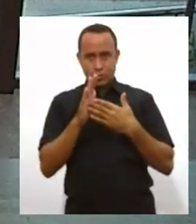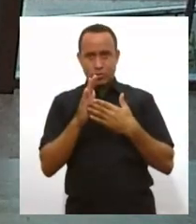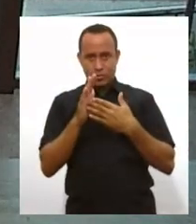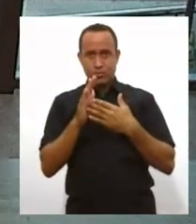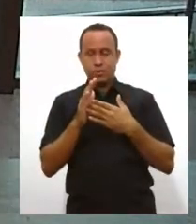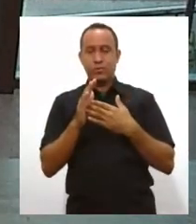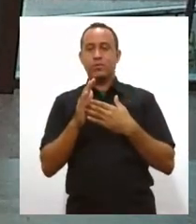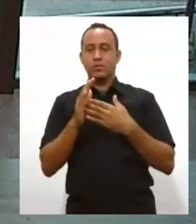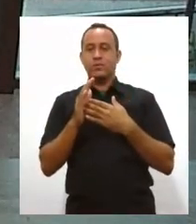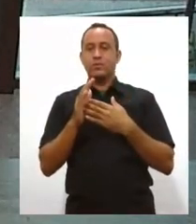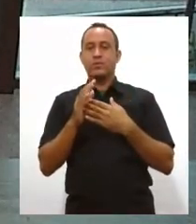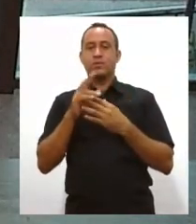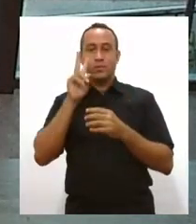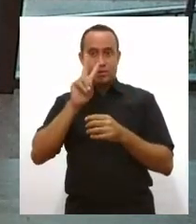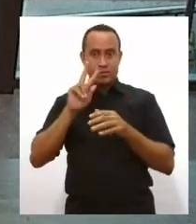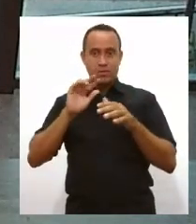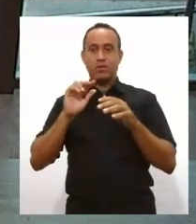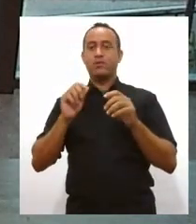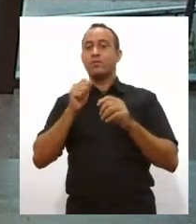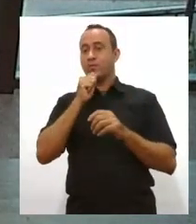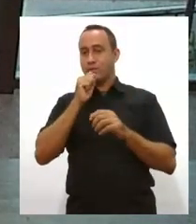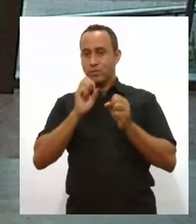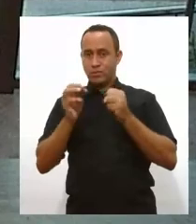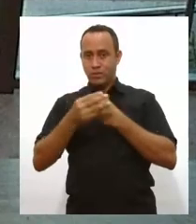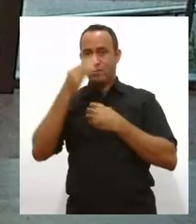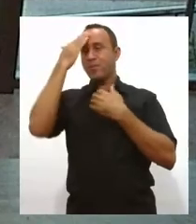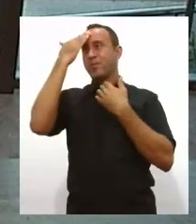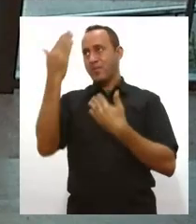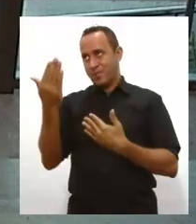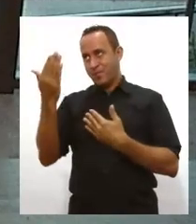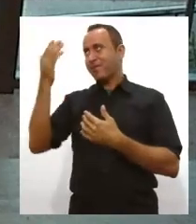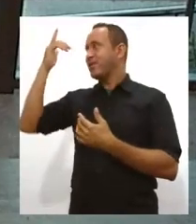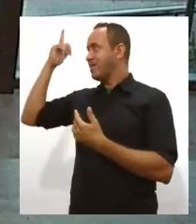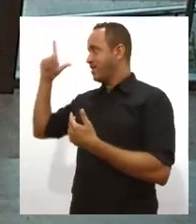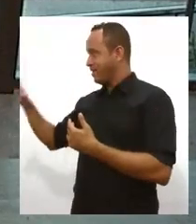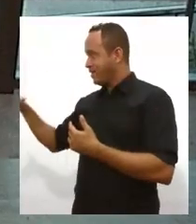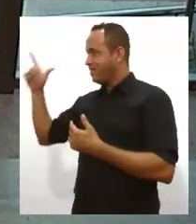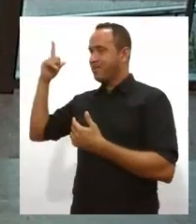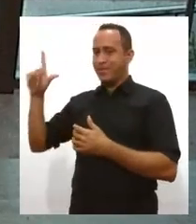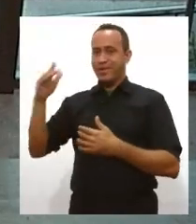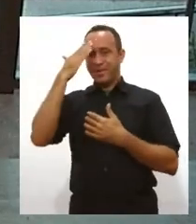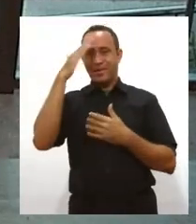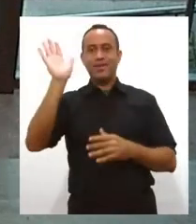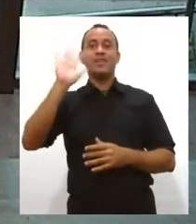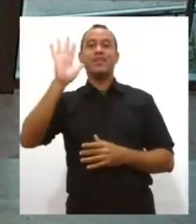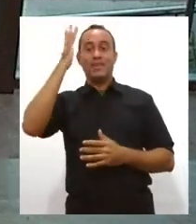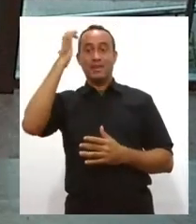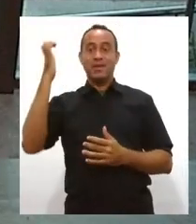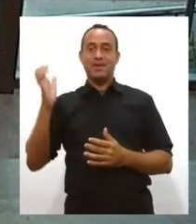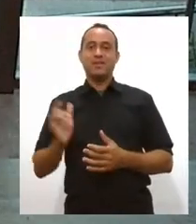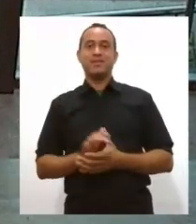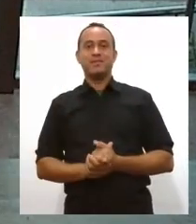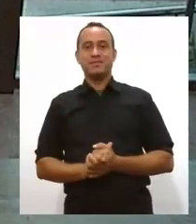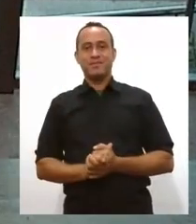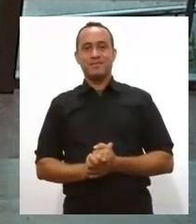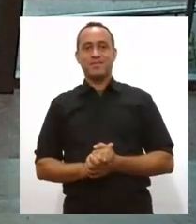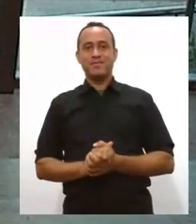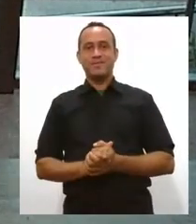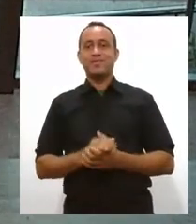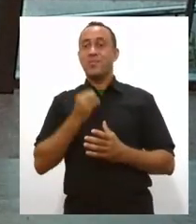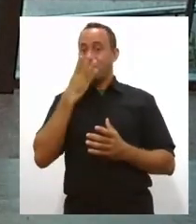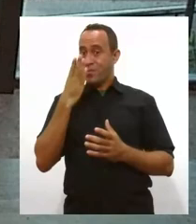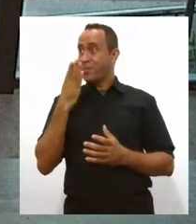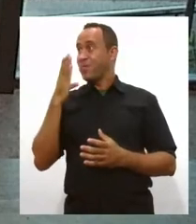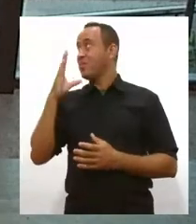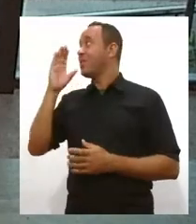que participam do nosso jornal. E obrigada mais uma vez, Arícia, pelas informações. Até amanhã. Bom final de semana. Aliás,